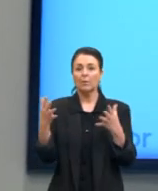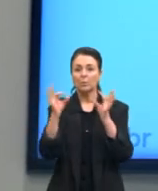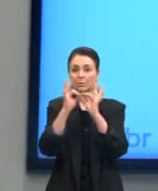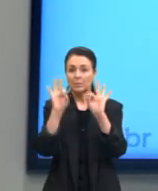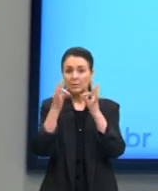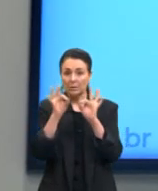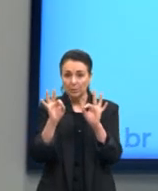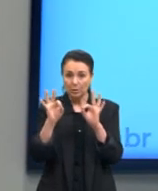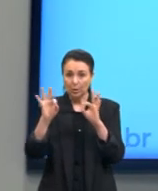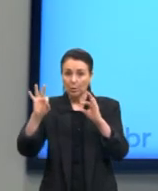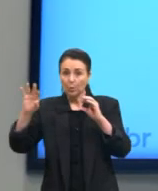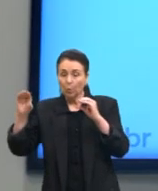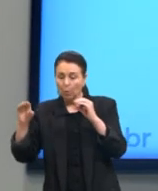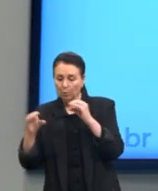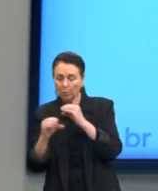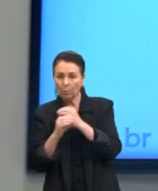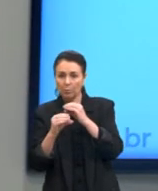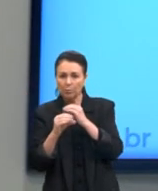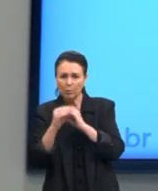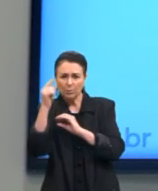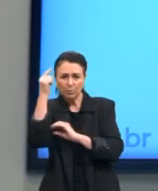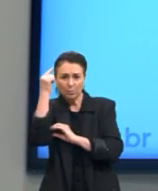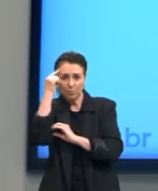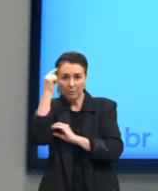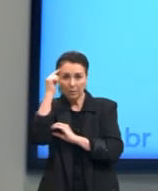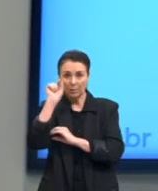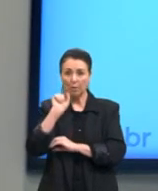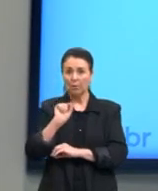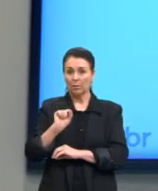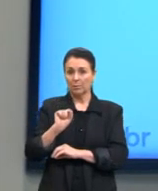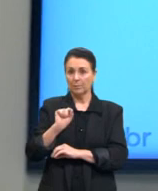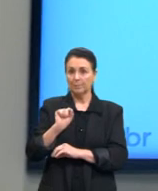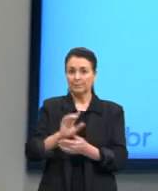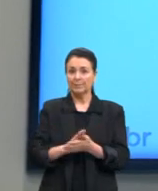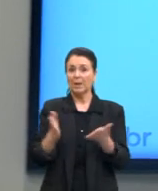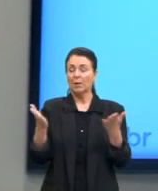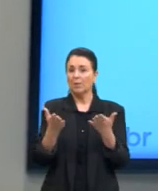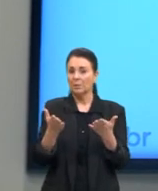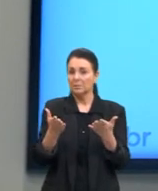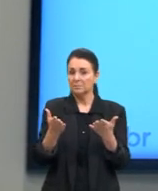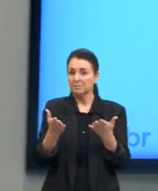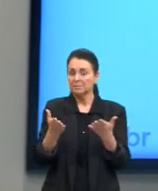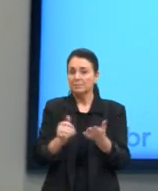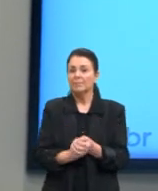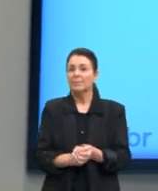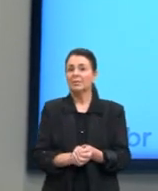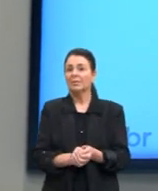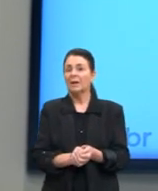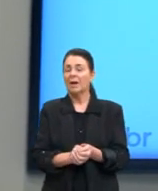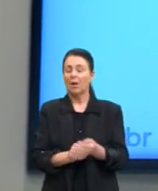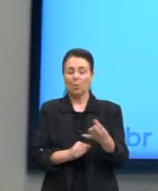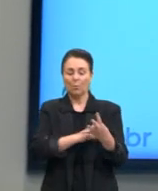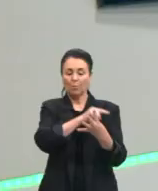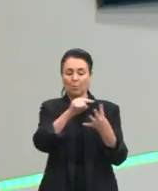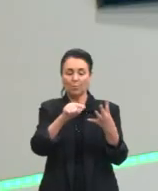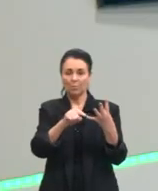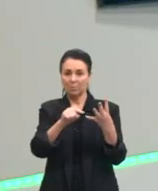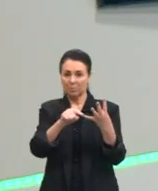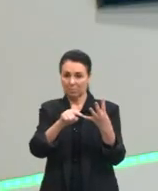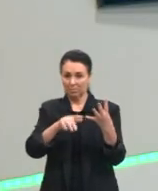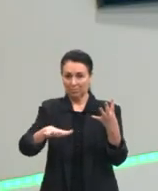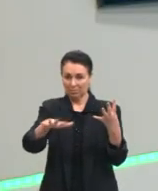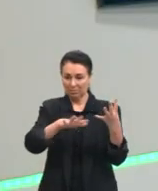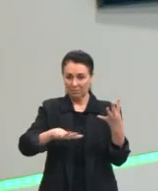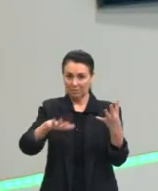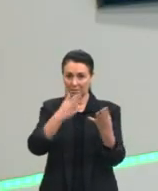composto, a gente vai olhar exatamente isso. Agora, a nossa quarta e última área de